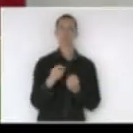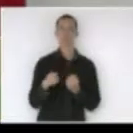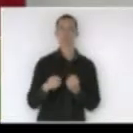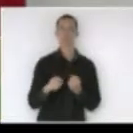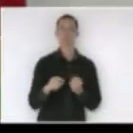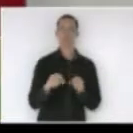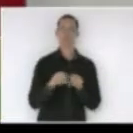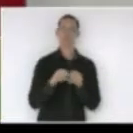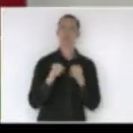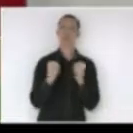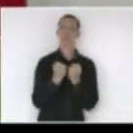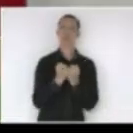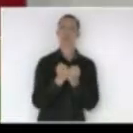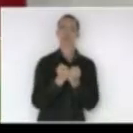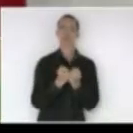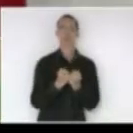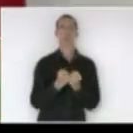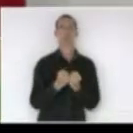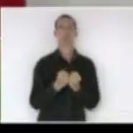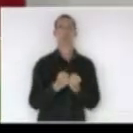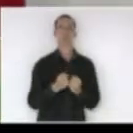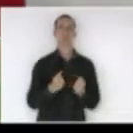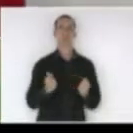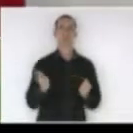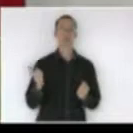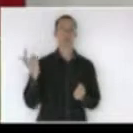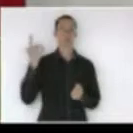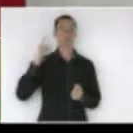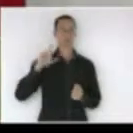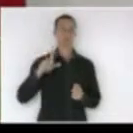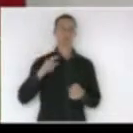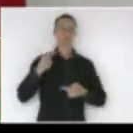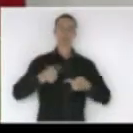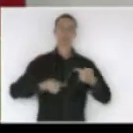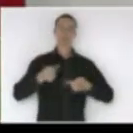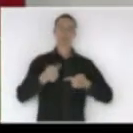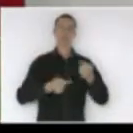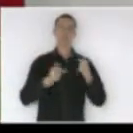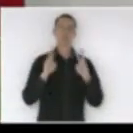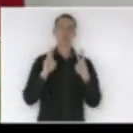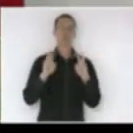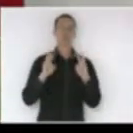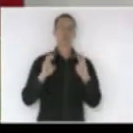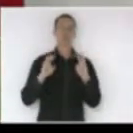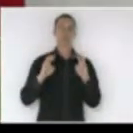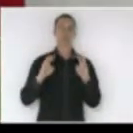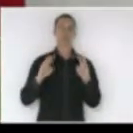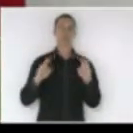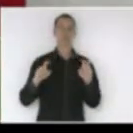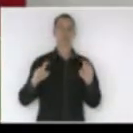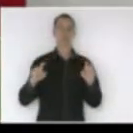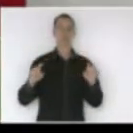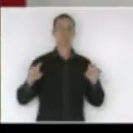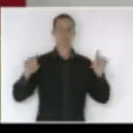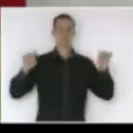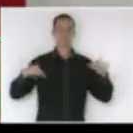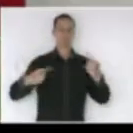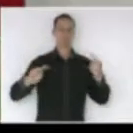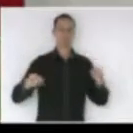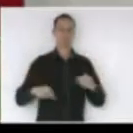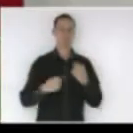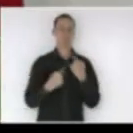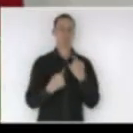um debate sobre sobre os desafios que hoje